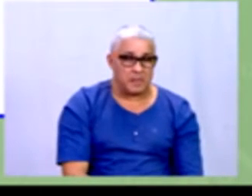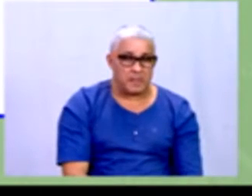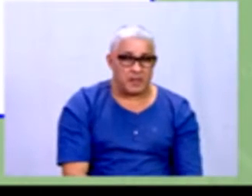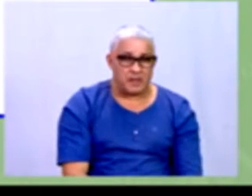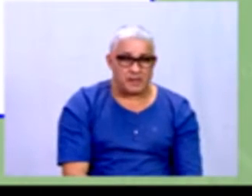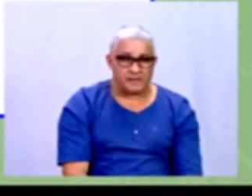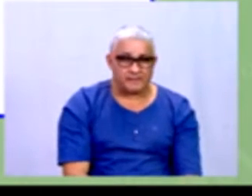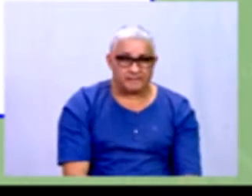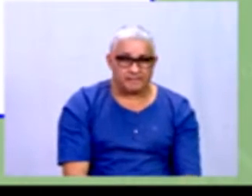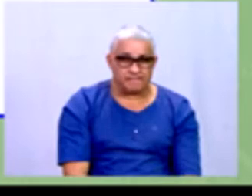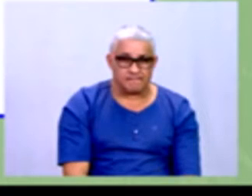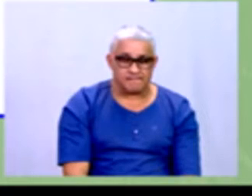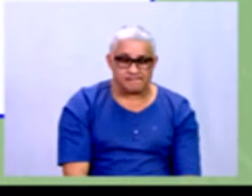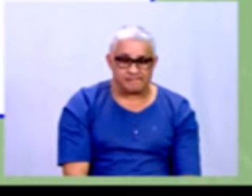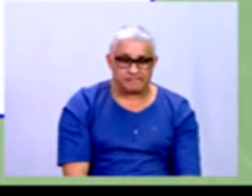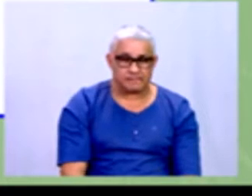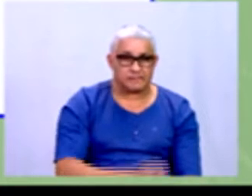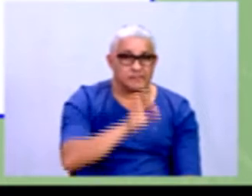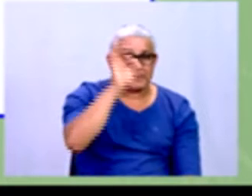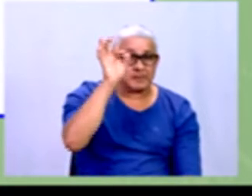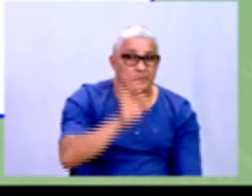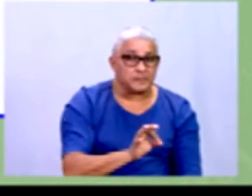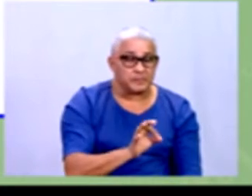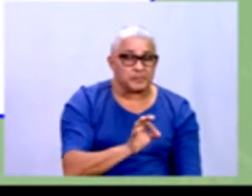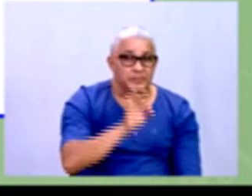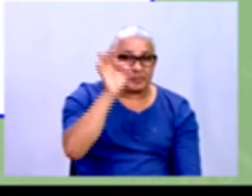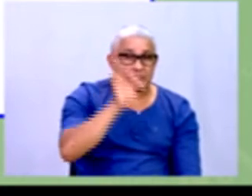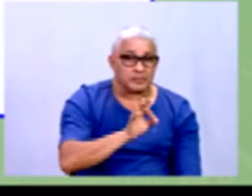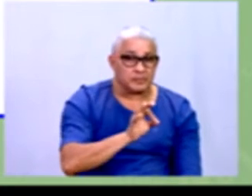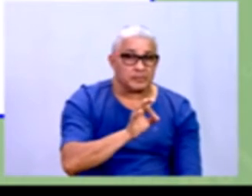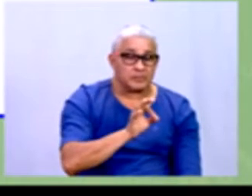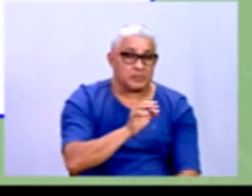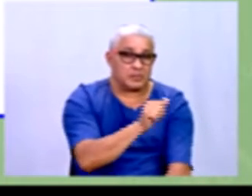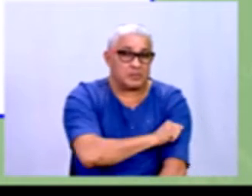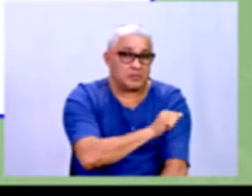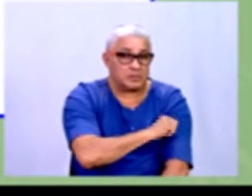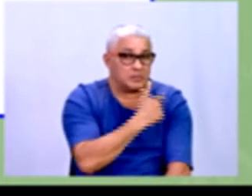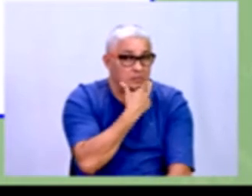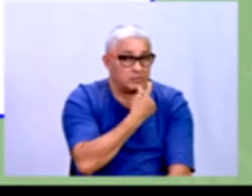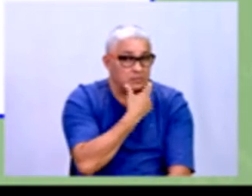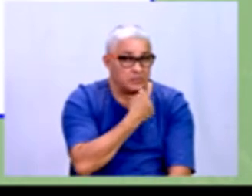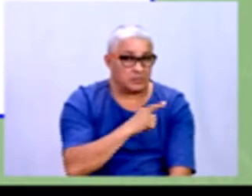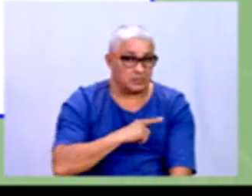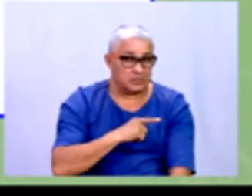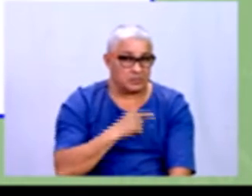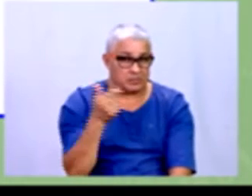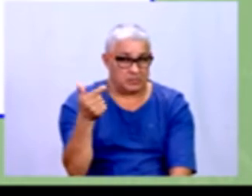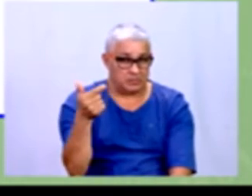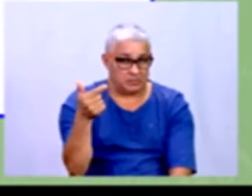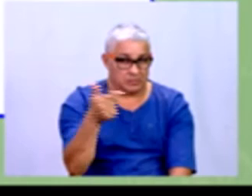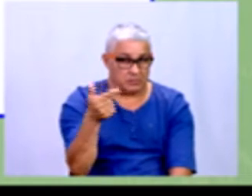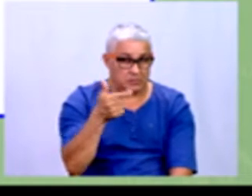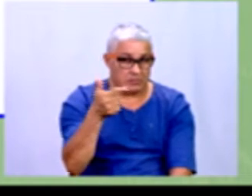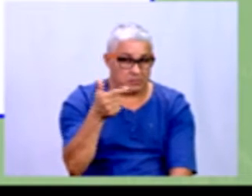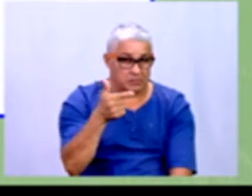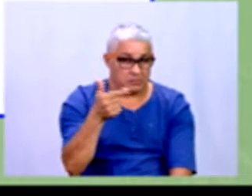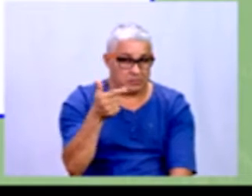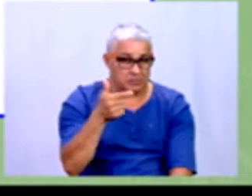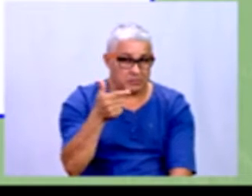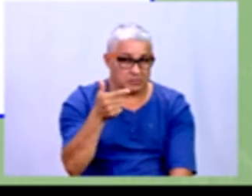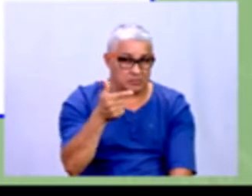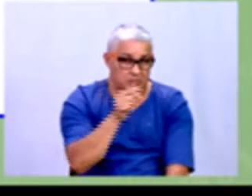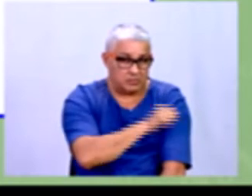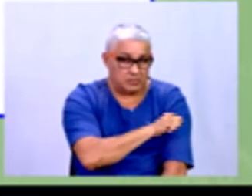é... O percentual dos alunos de sexo masculino. Se existe 22 pessoas... 22